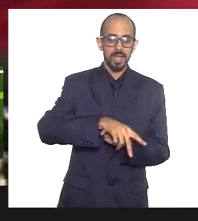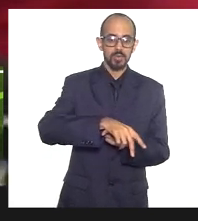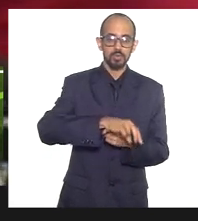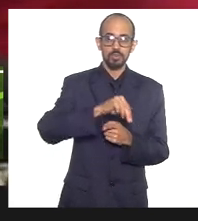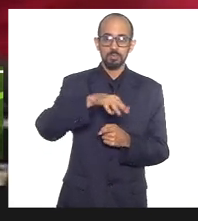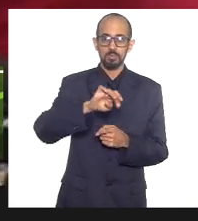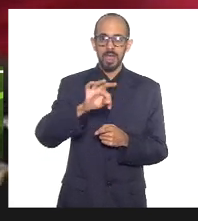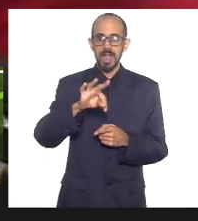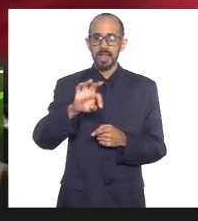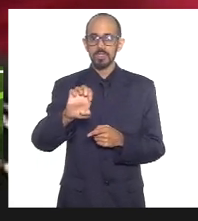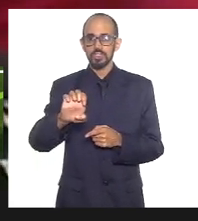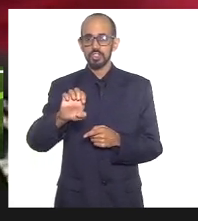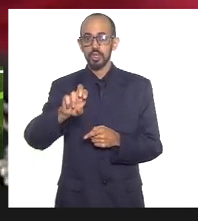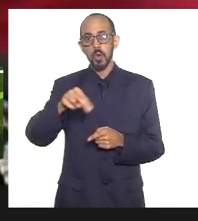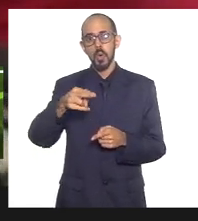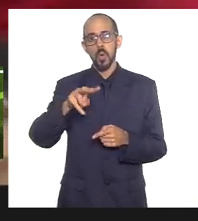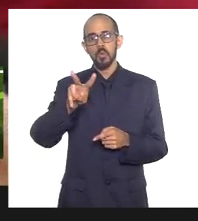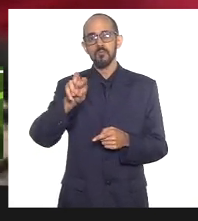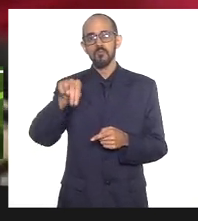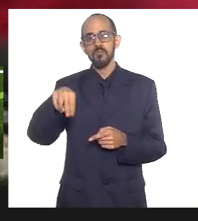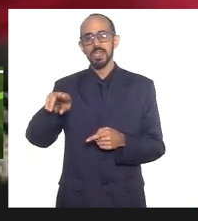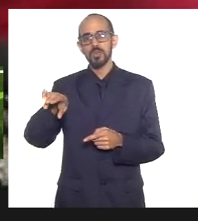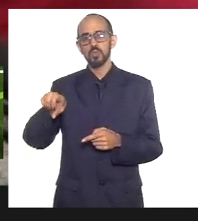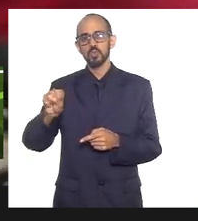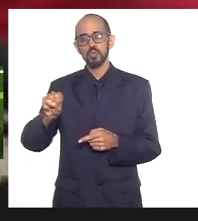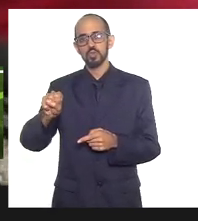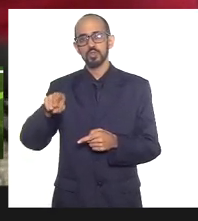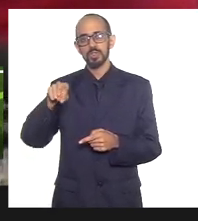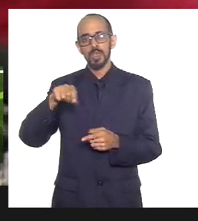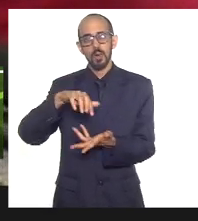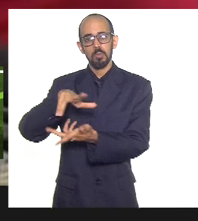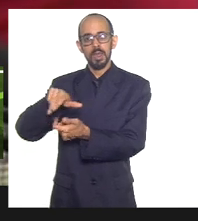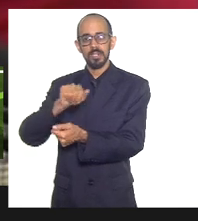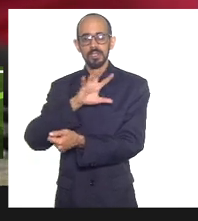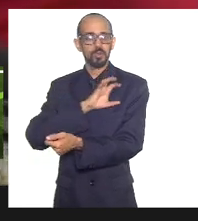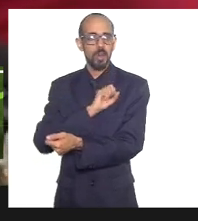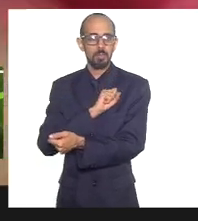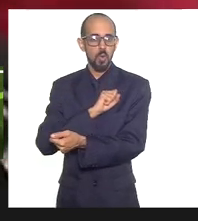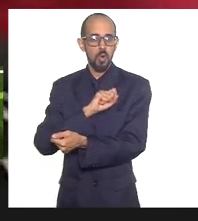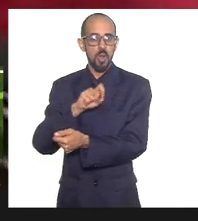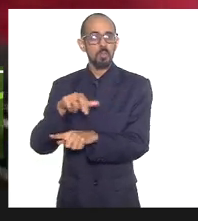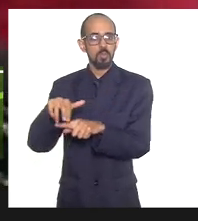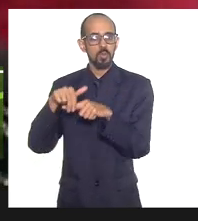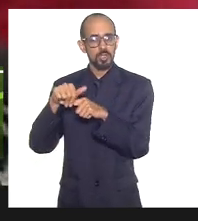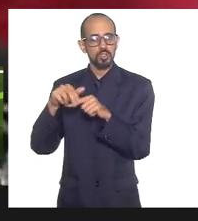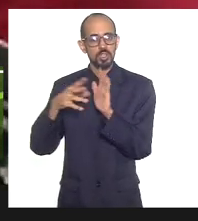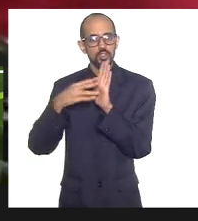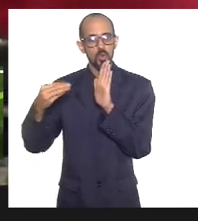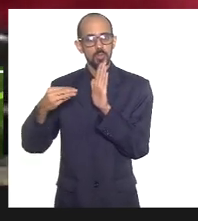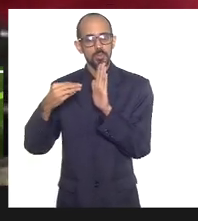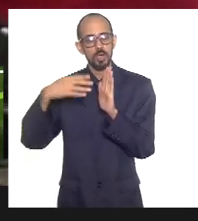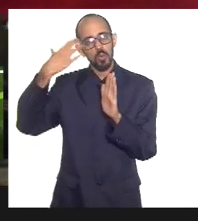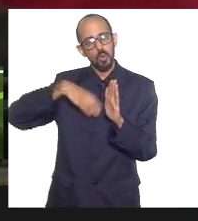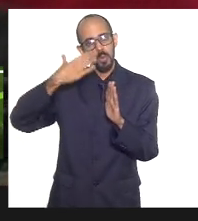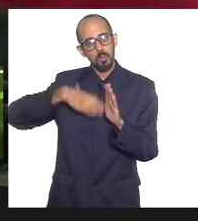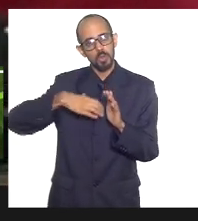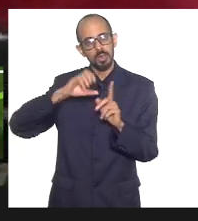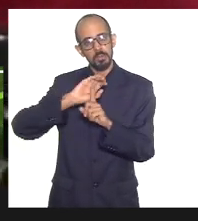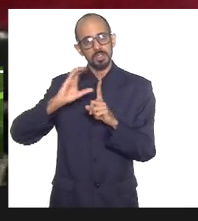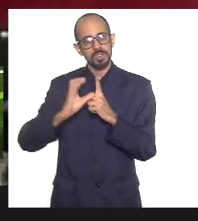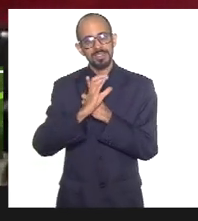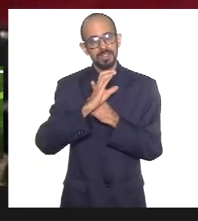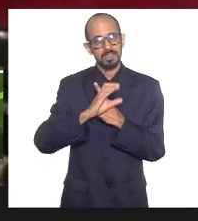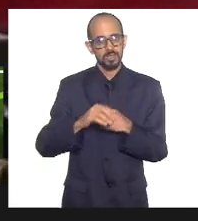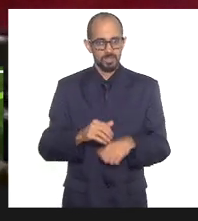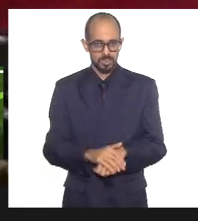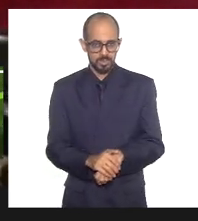são fruto dessa sociedade, portanto, eles reproduzem aquele comportamento. Então, que bom que hoje a gente tenha de Crádio, tenha